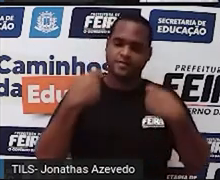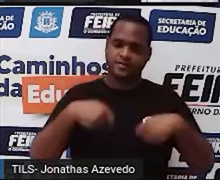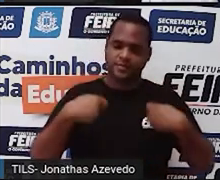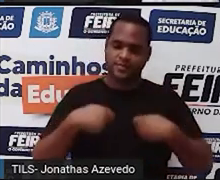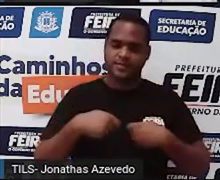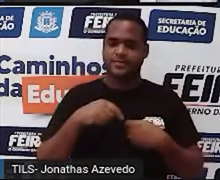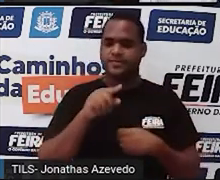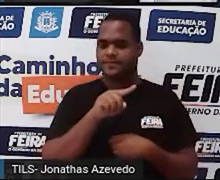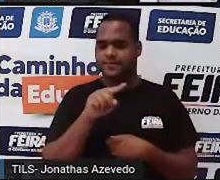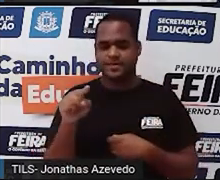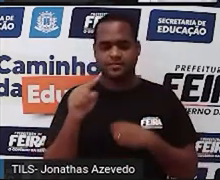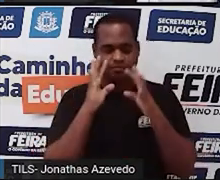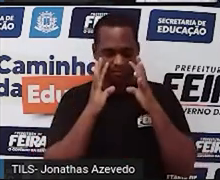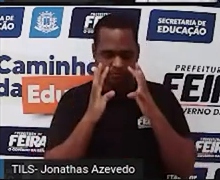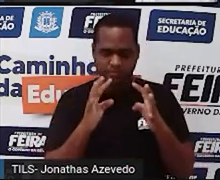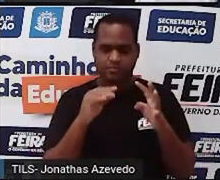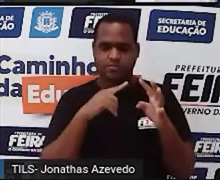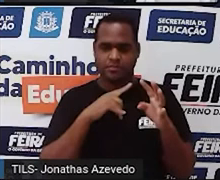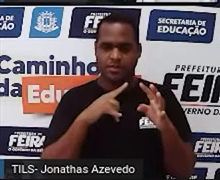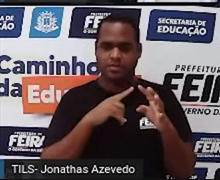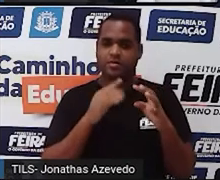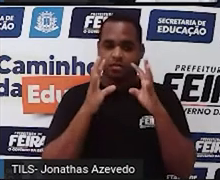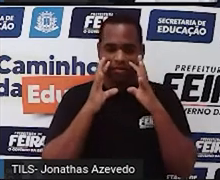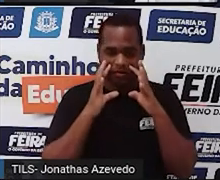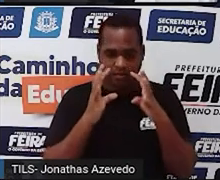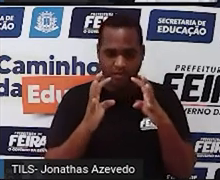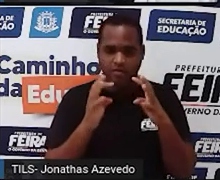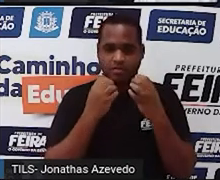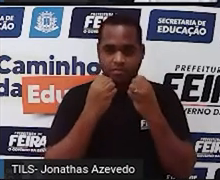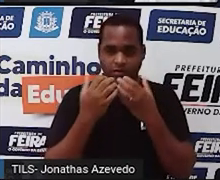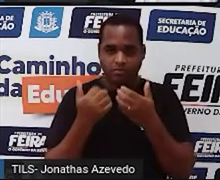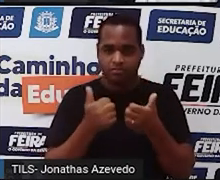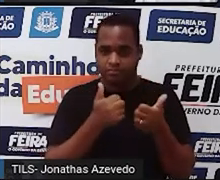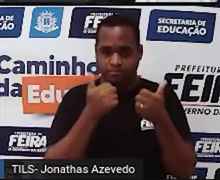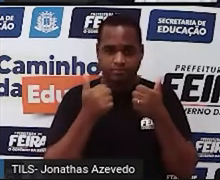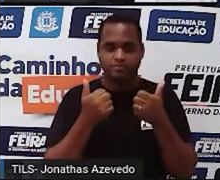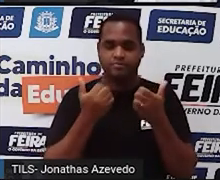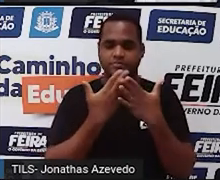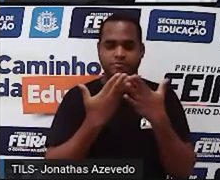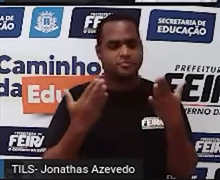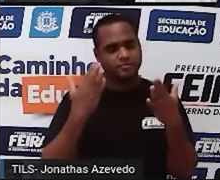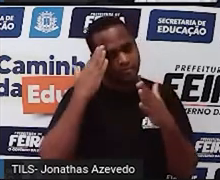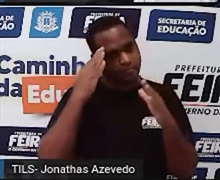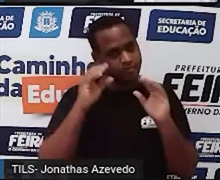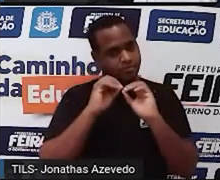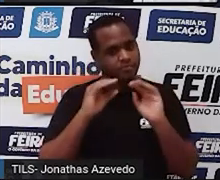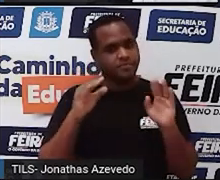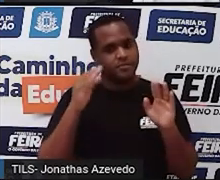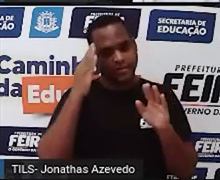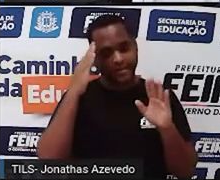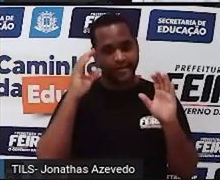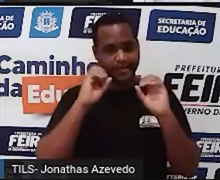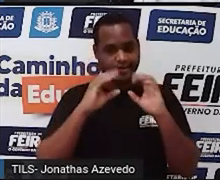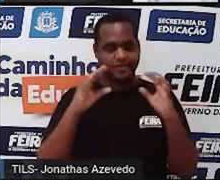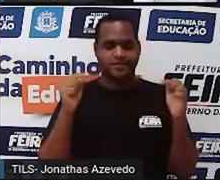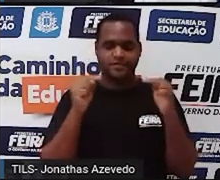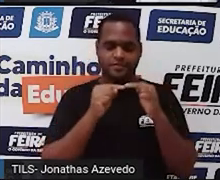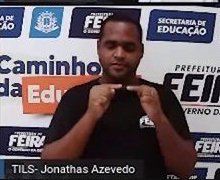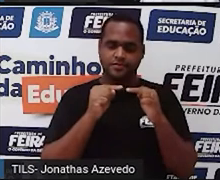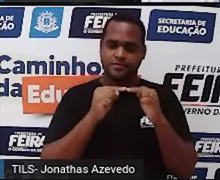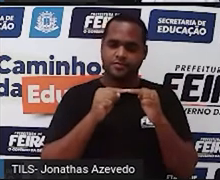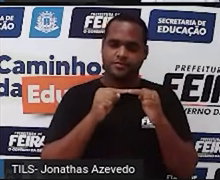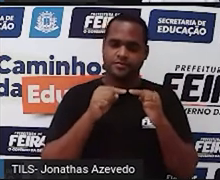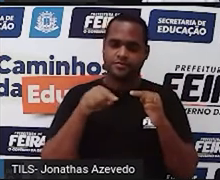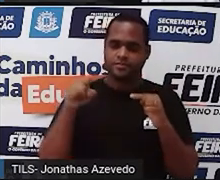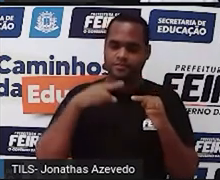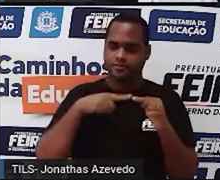máximo da sua atenção. O máximo, tá? Pra que a gente entenda o enigma. E você